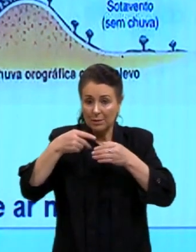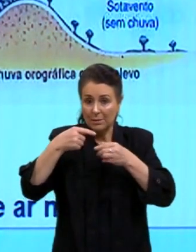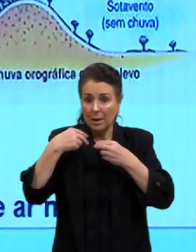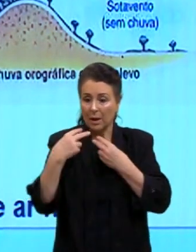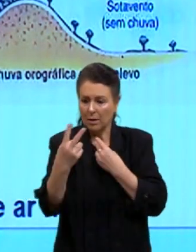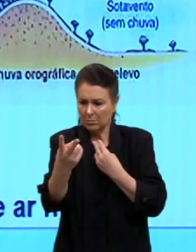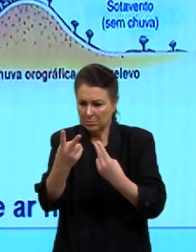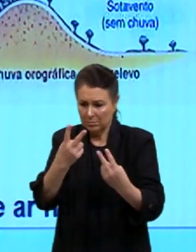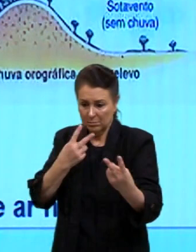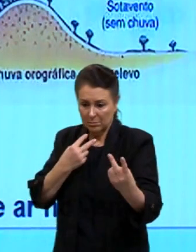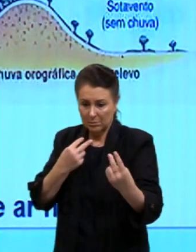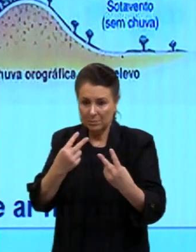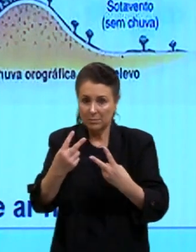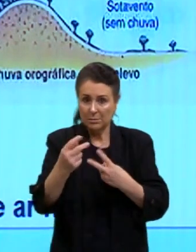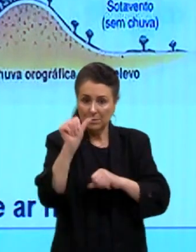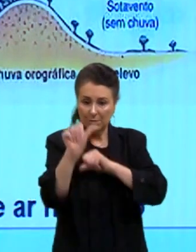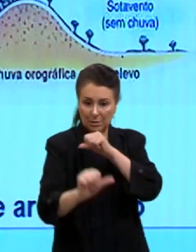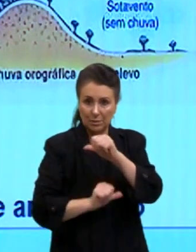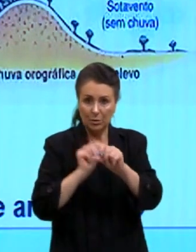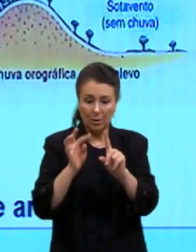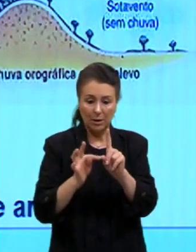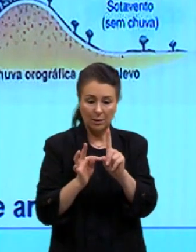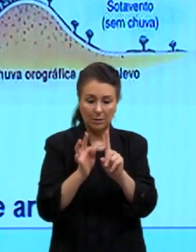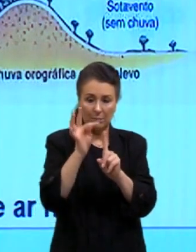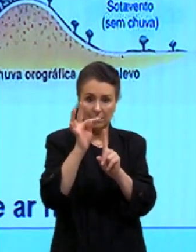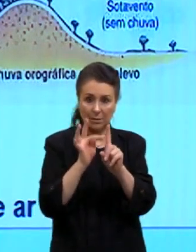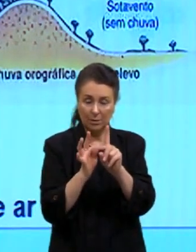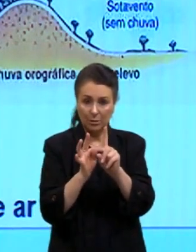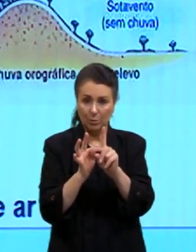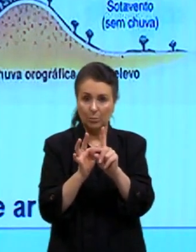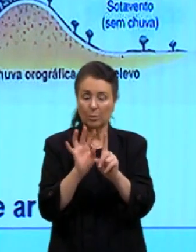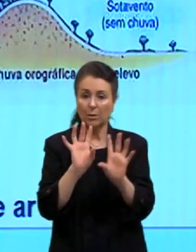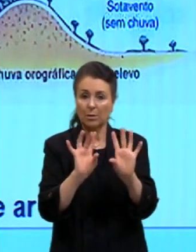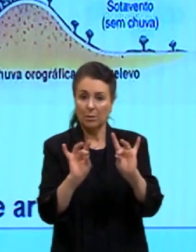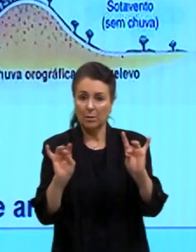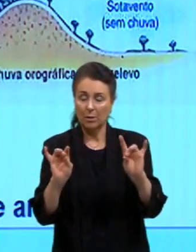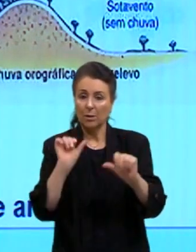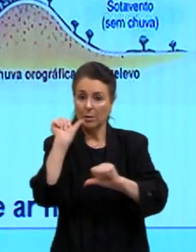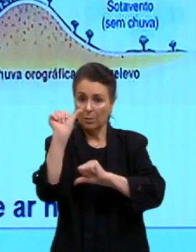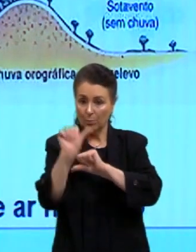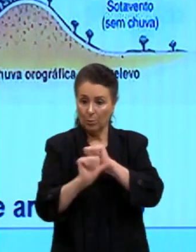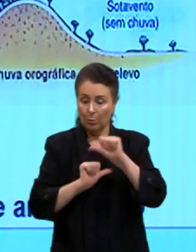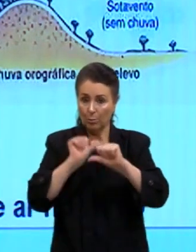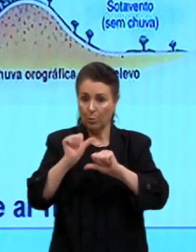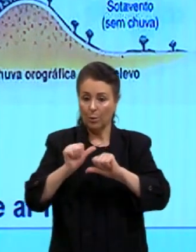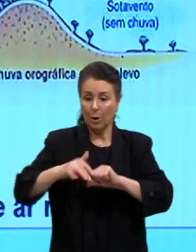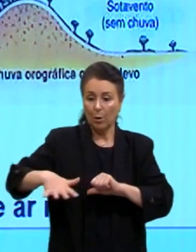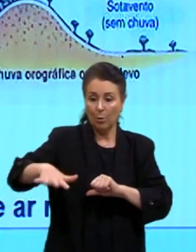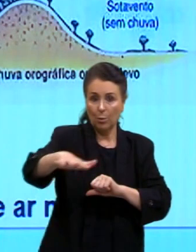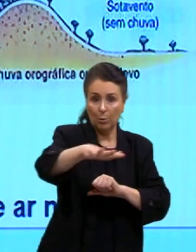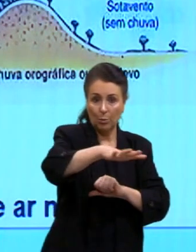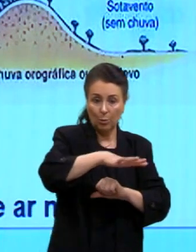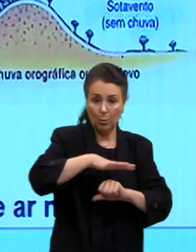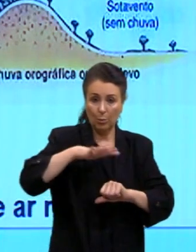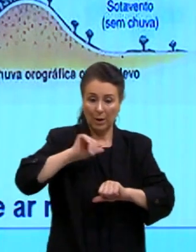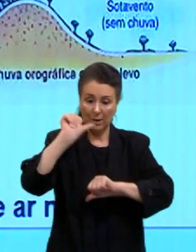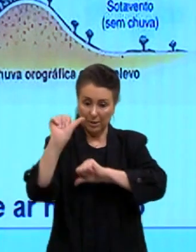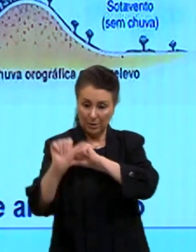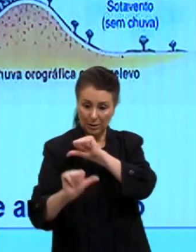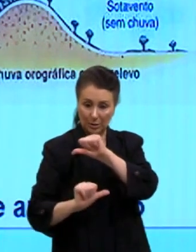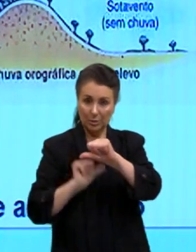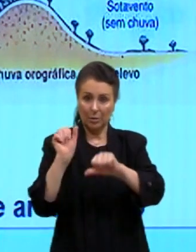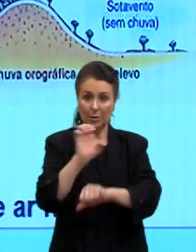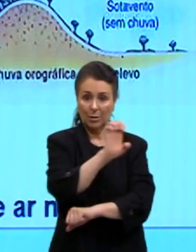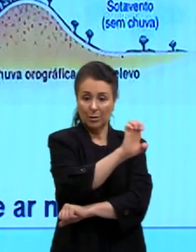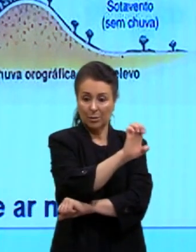essas temperaturas, essa umidade, e aí vai formar uma zona de convergência, esses ventos vão convergir para o Equador, e aí nós